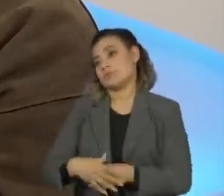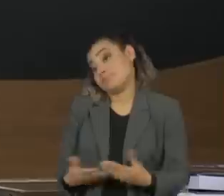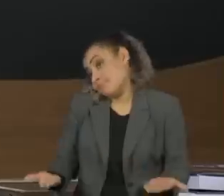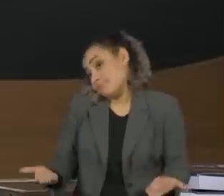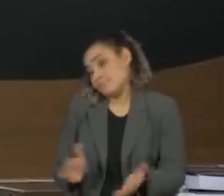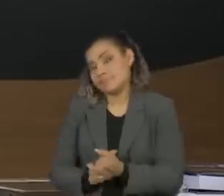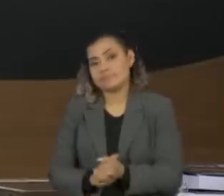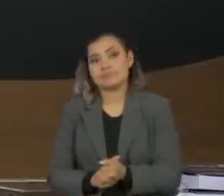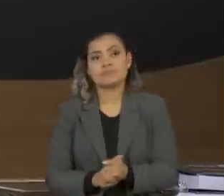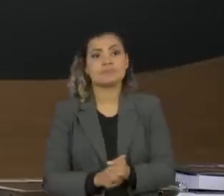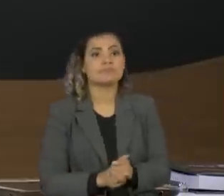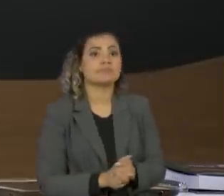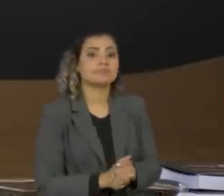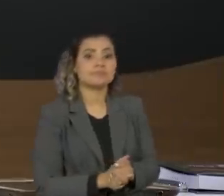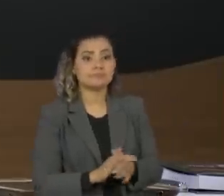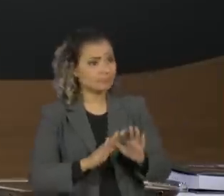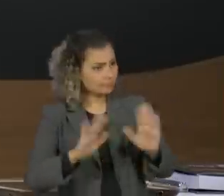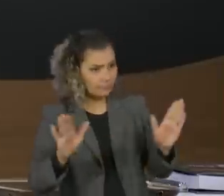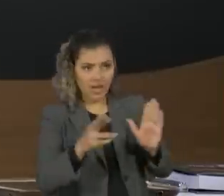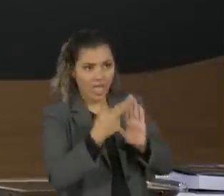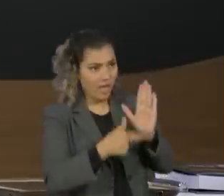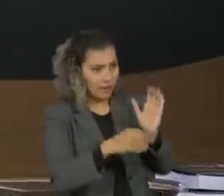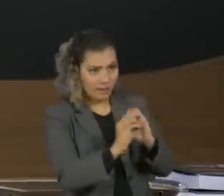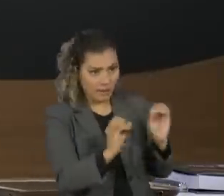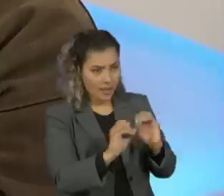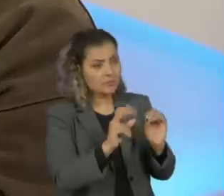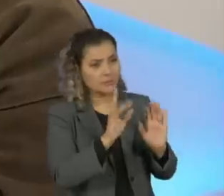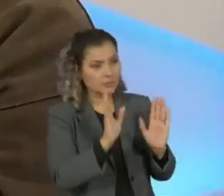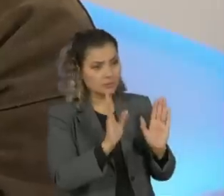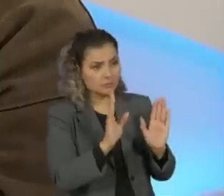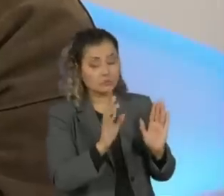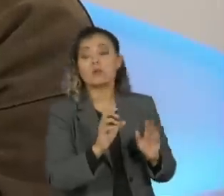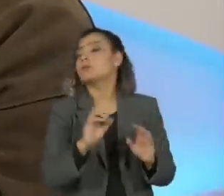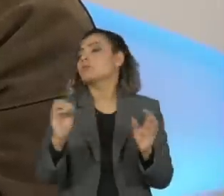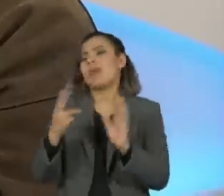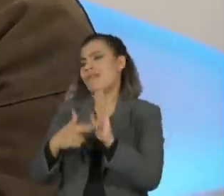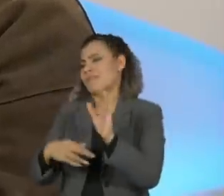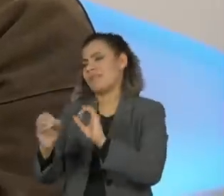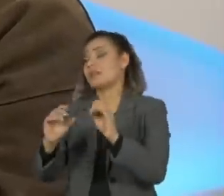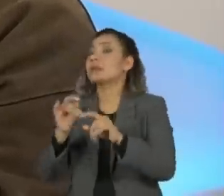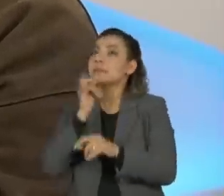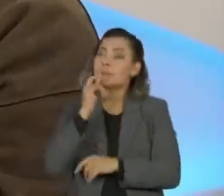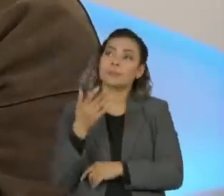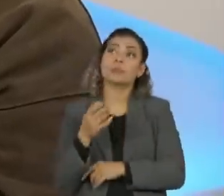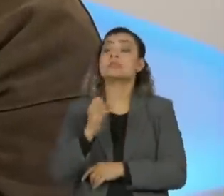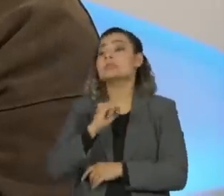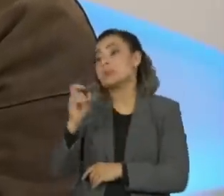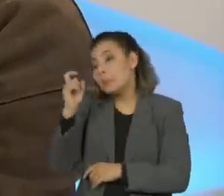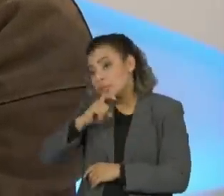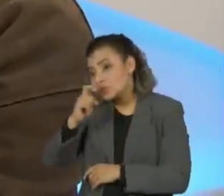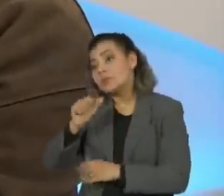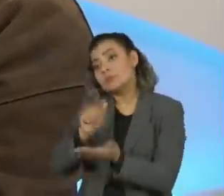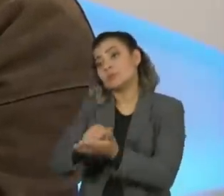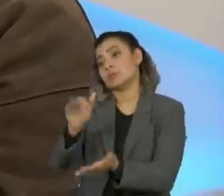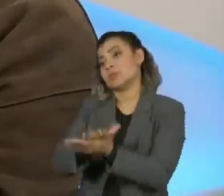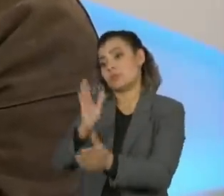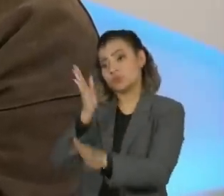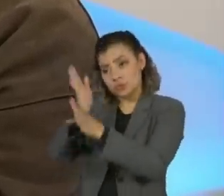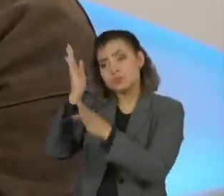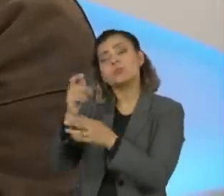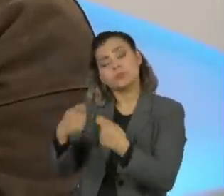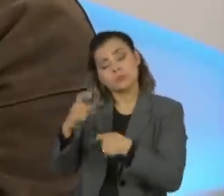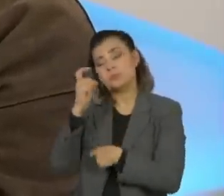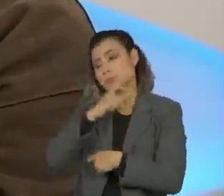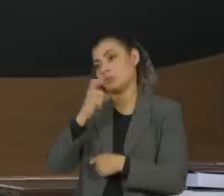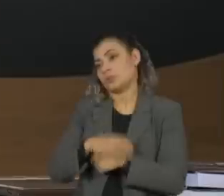Então, sem regulamentação, só as leis que já existem. Quando é detectado o tipo lesivo de mentira, ele tem que ser punido, David, aí faz uma